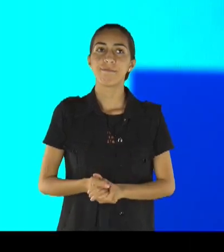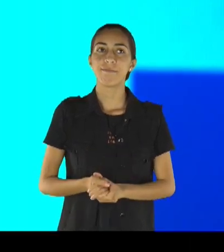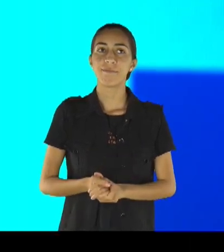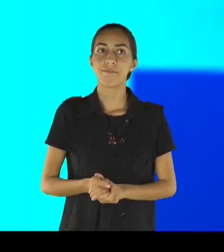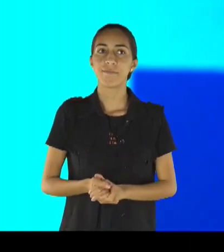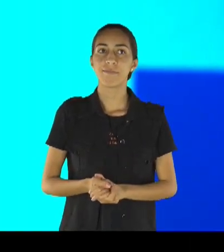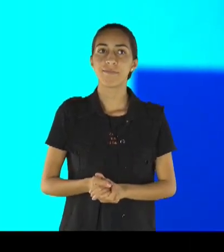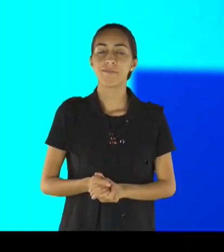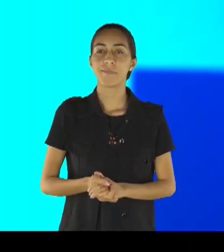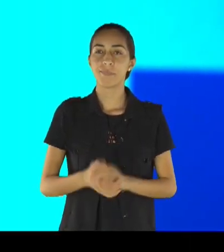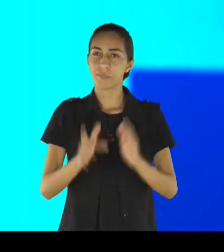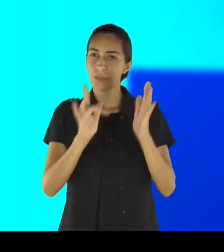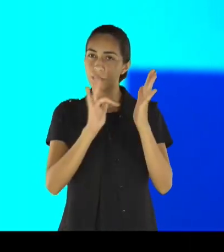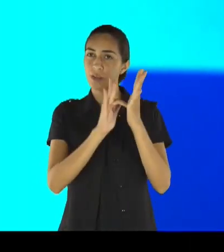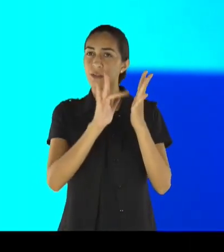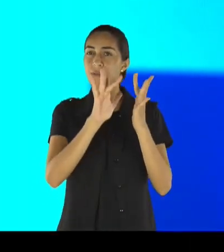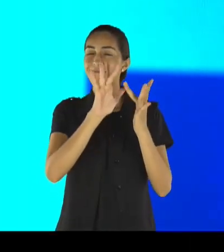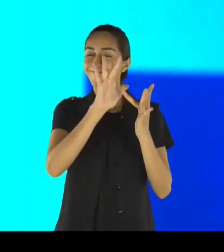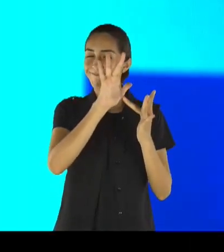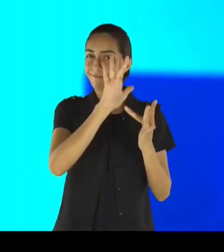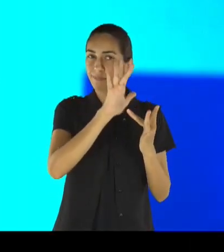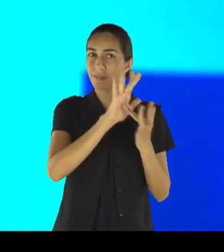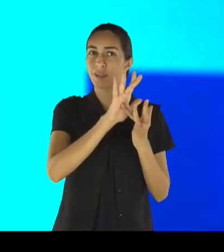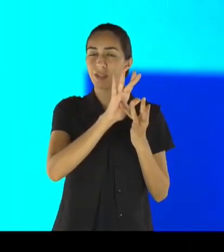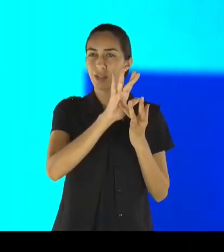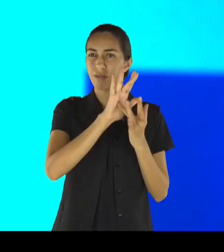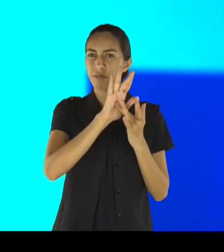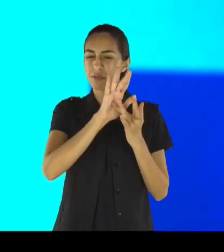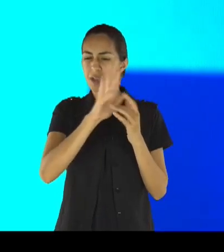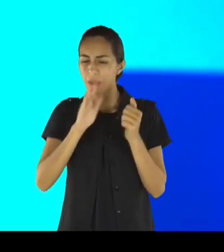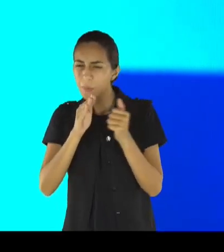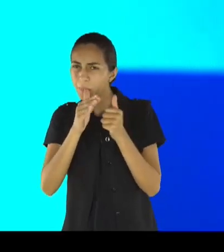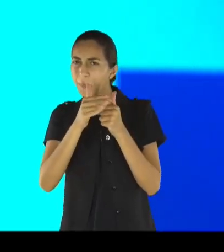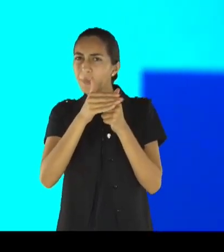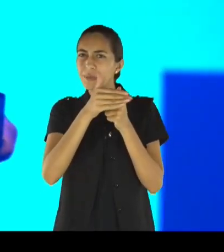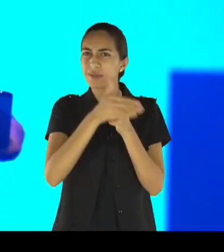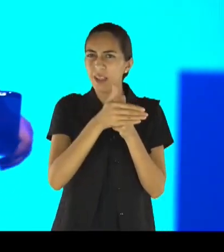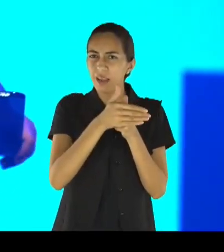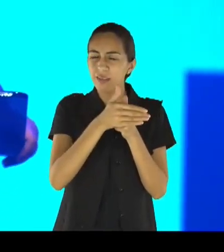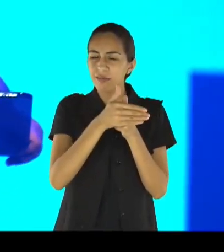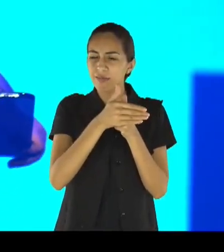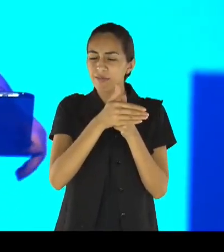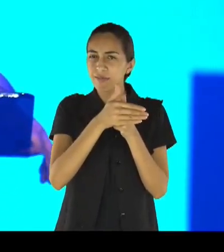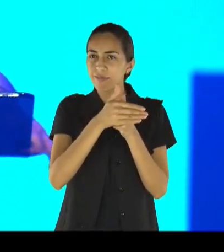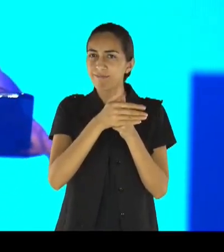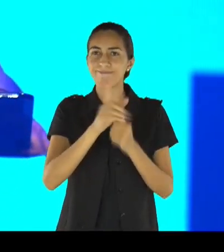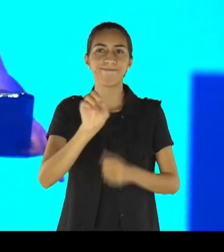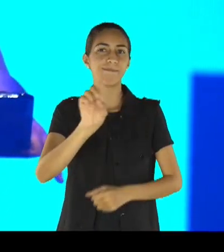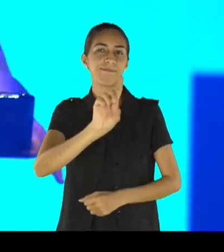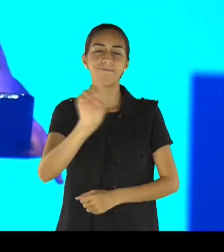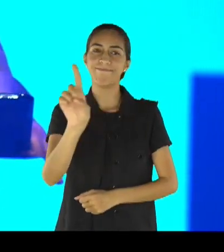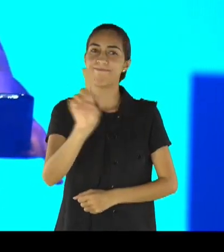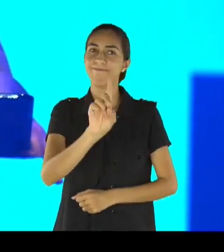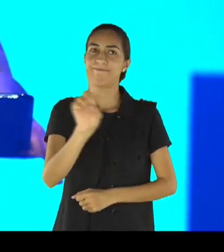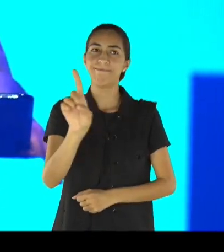E Jesus, ele não nos escondeu das condições que nós iríamos viver